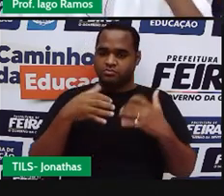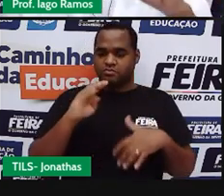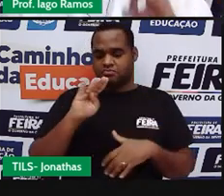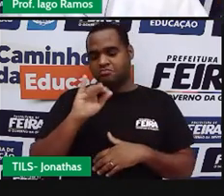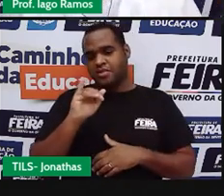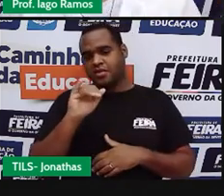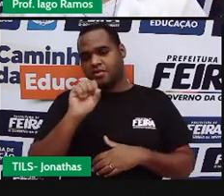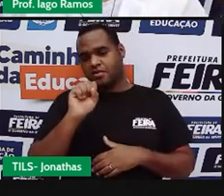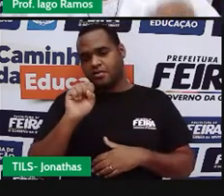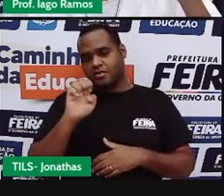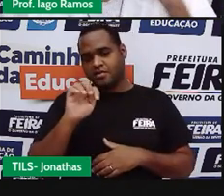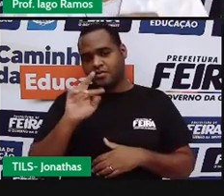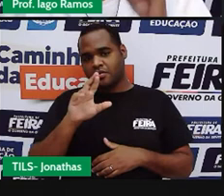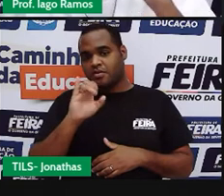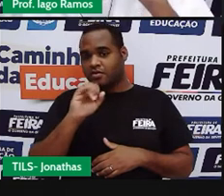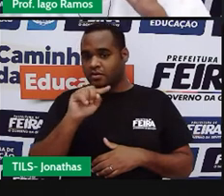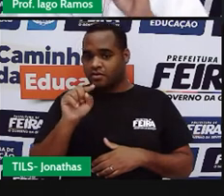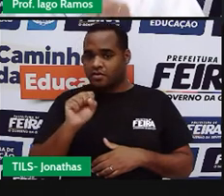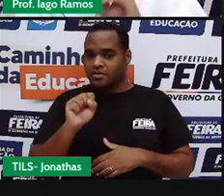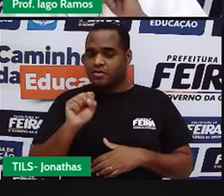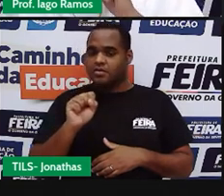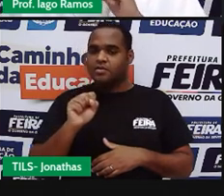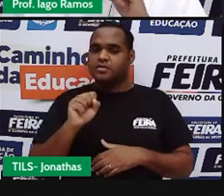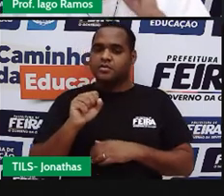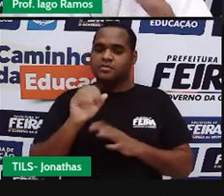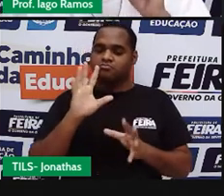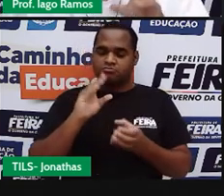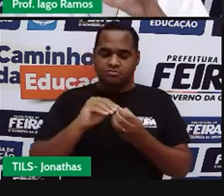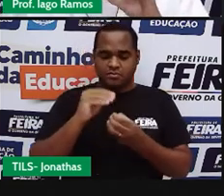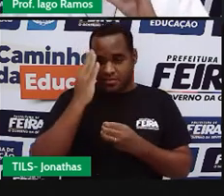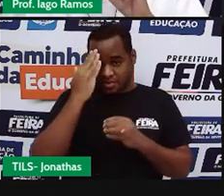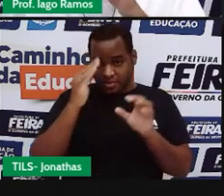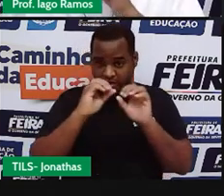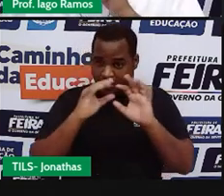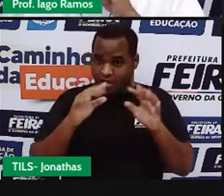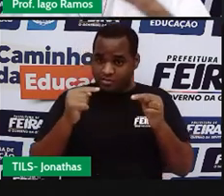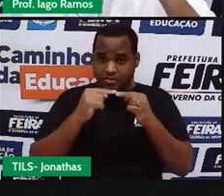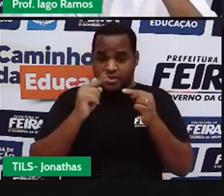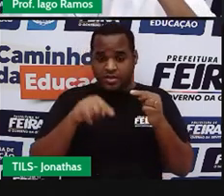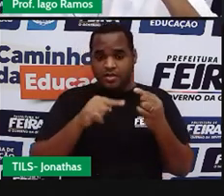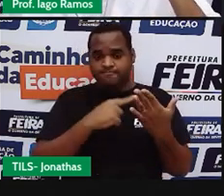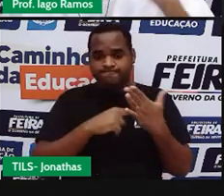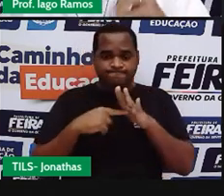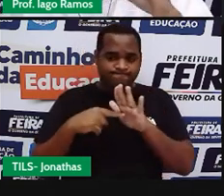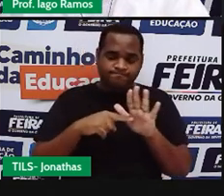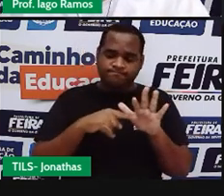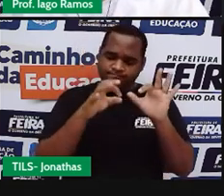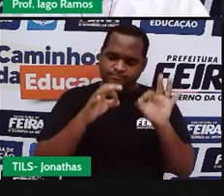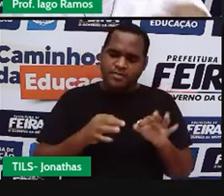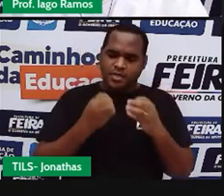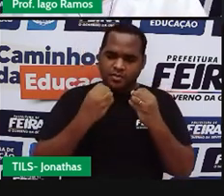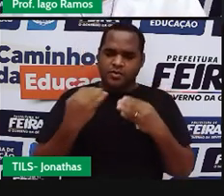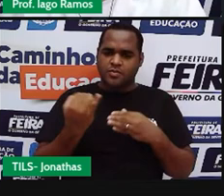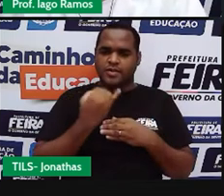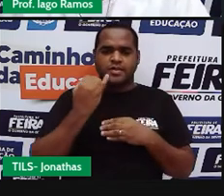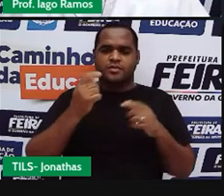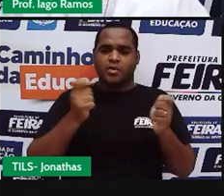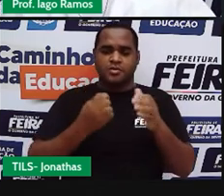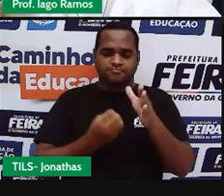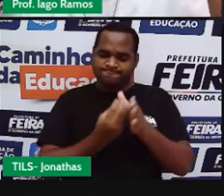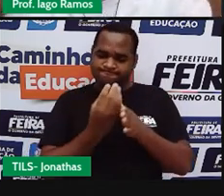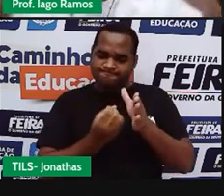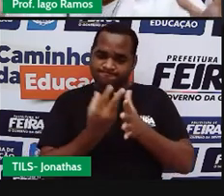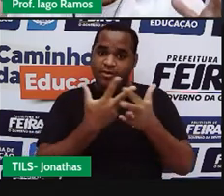gente só precisava entender o que é a bissetriz e como é que ela funciona porque pode aparecer situações